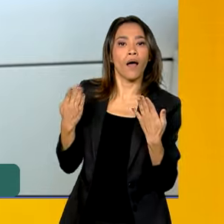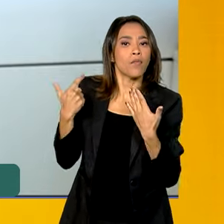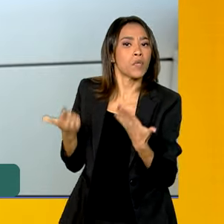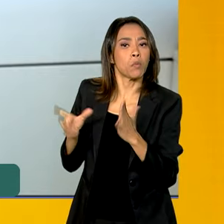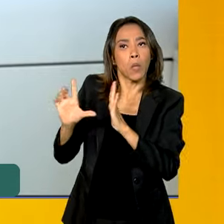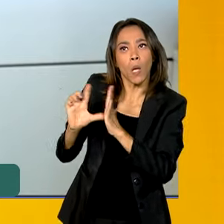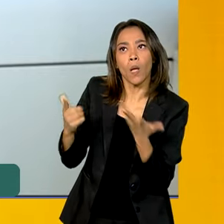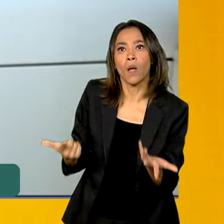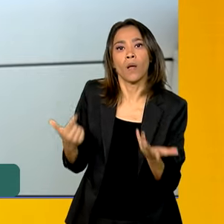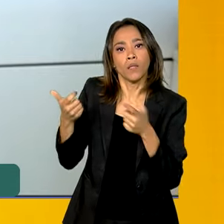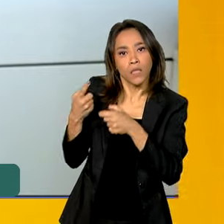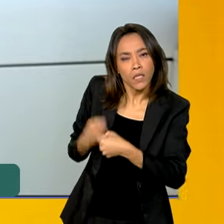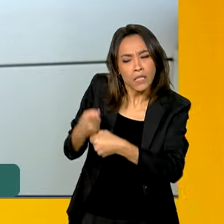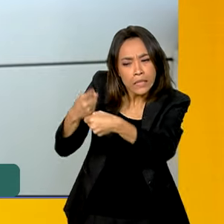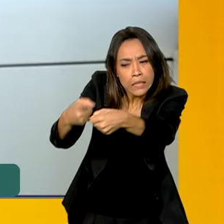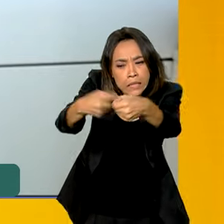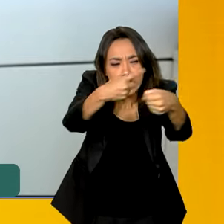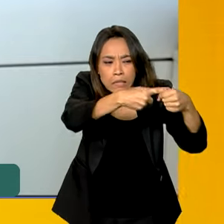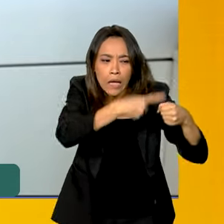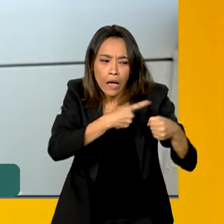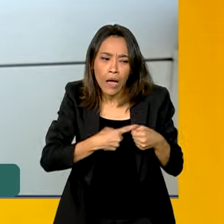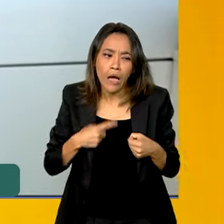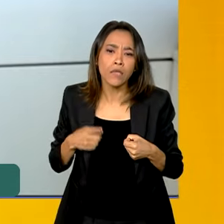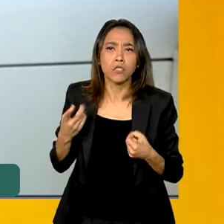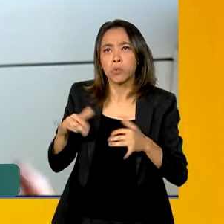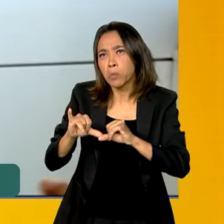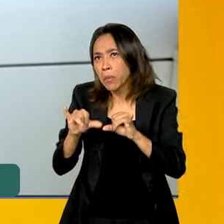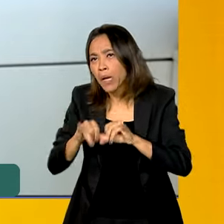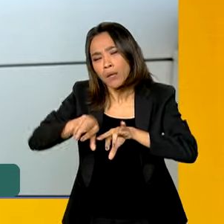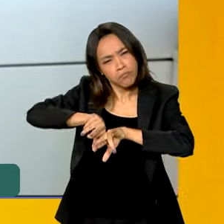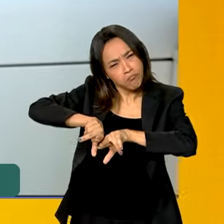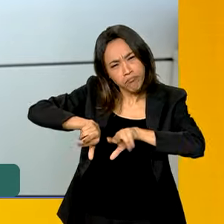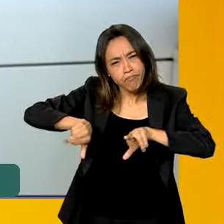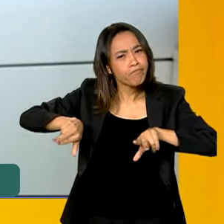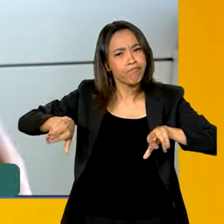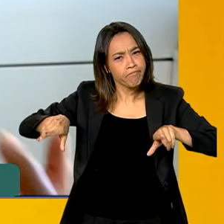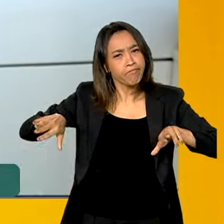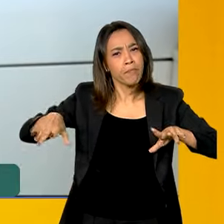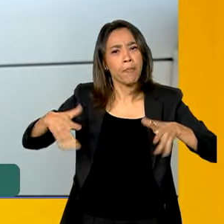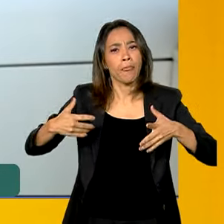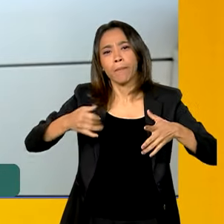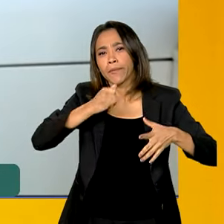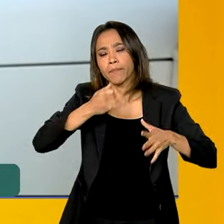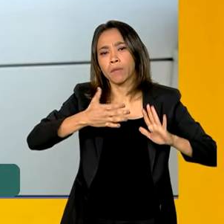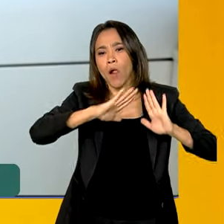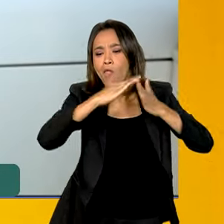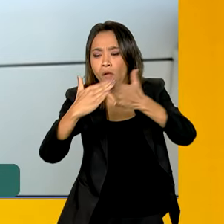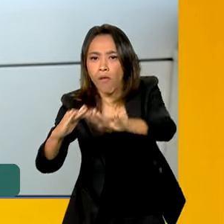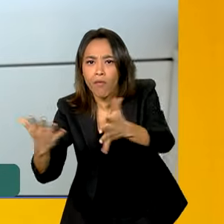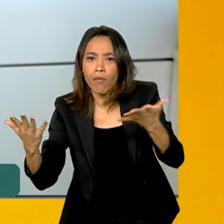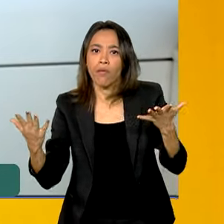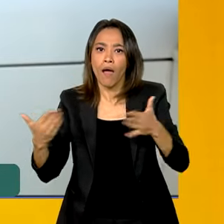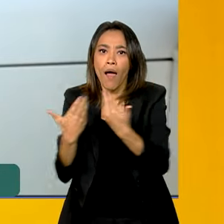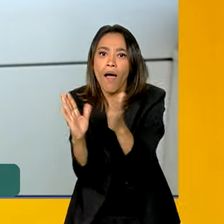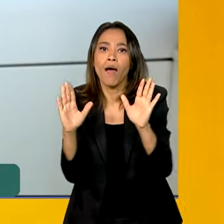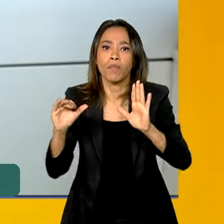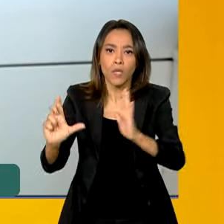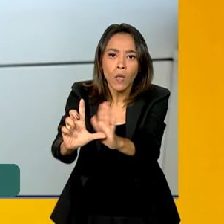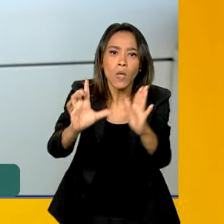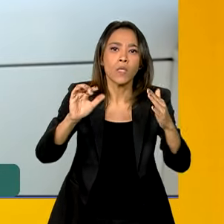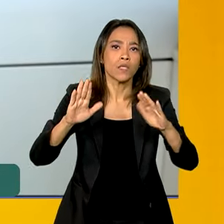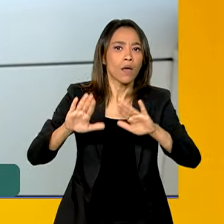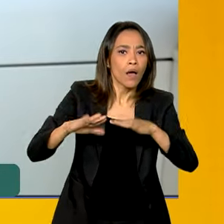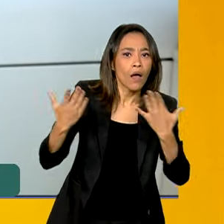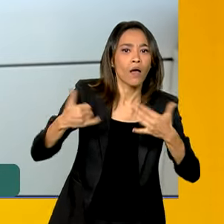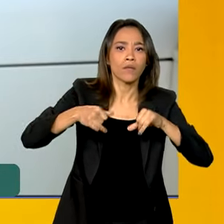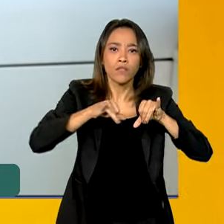nesses municípios, nessas localidades como periferias, povoados, que colocam